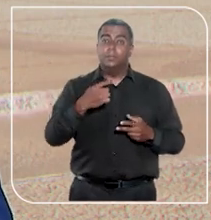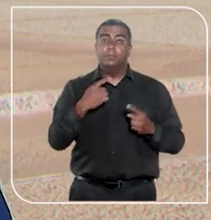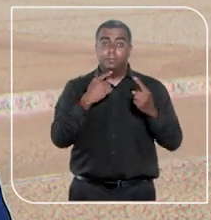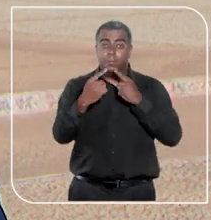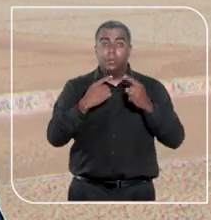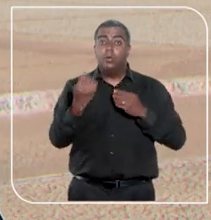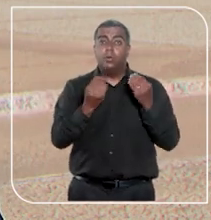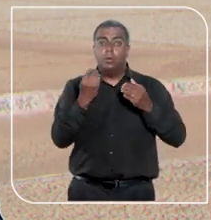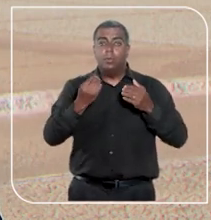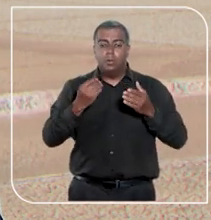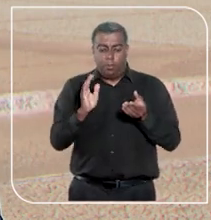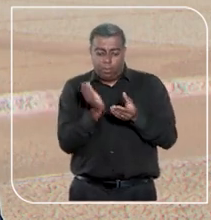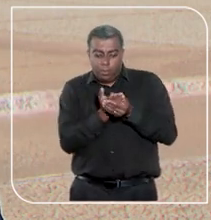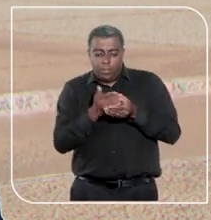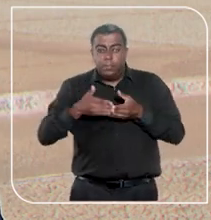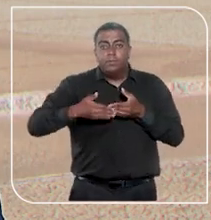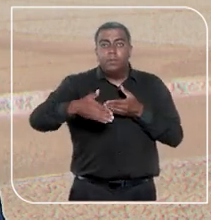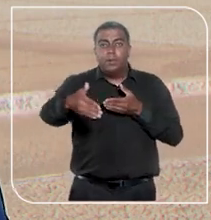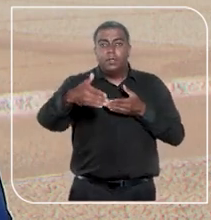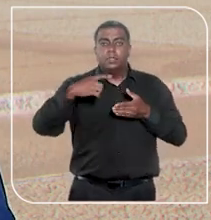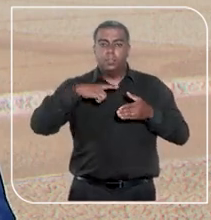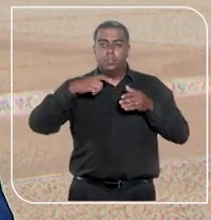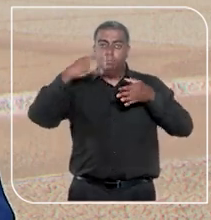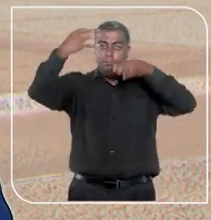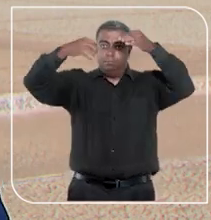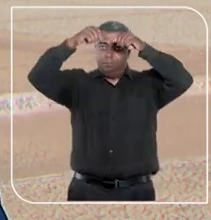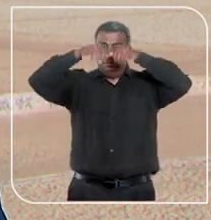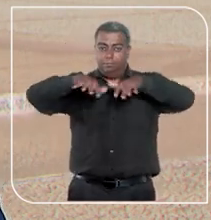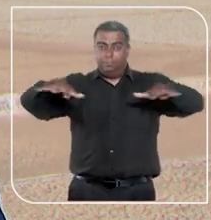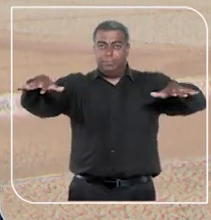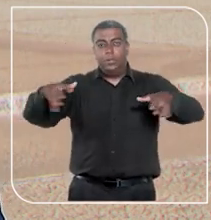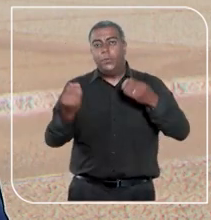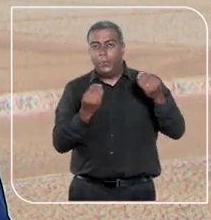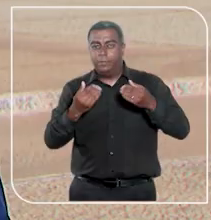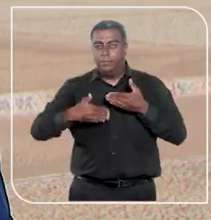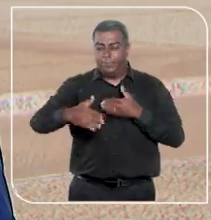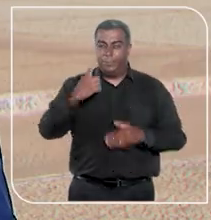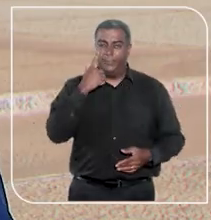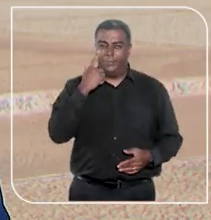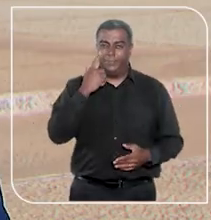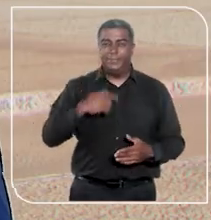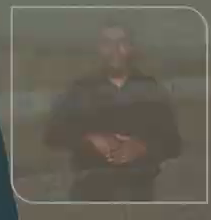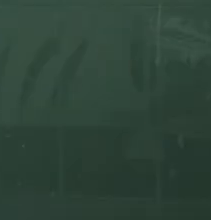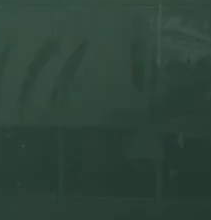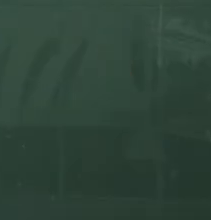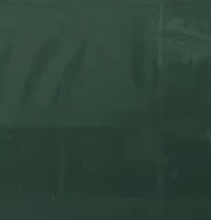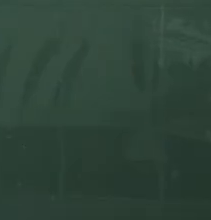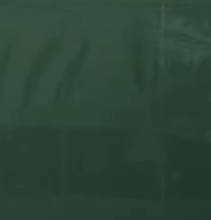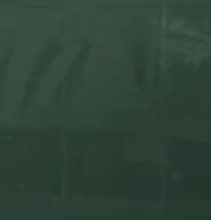reportagem vamos saber qual o percurso do processo nas chamadas instâncias judiciais. Até lá!